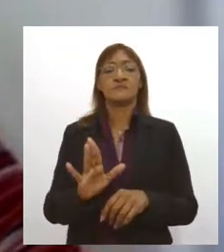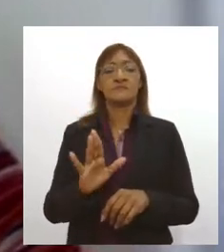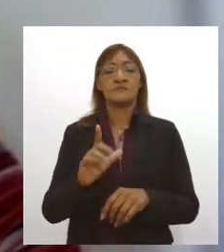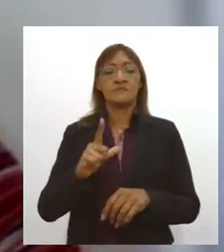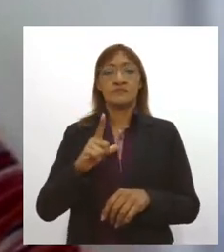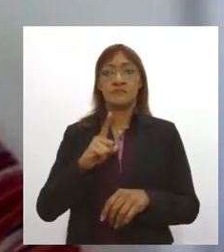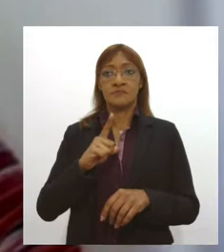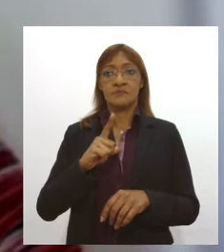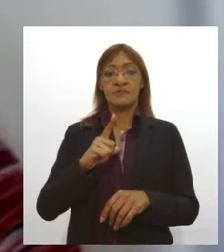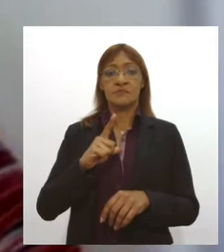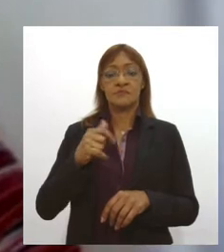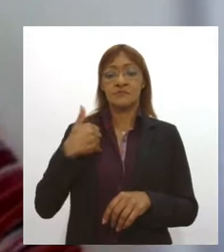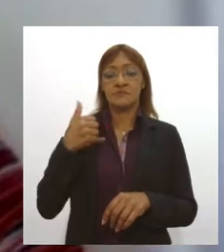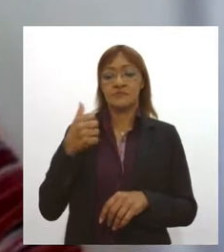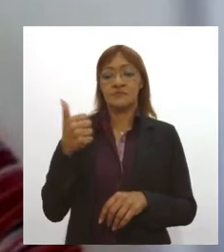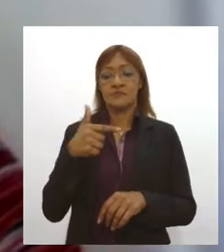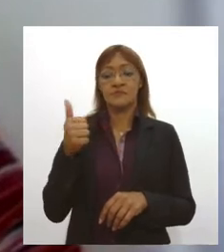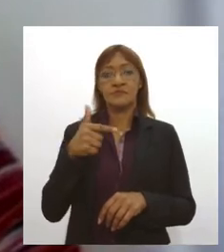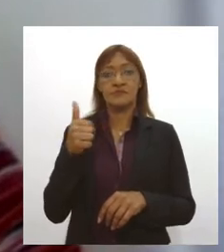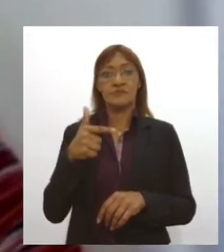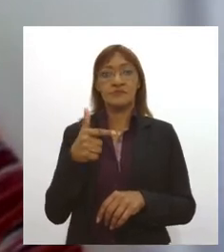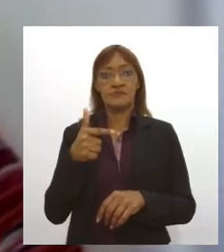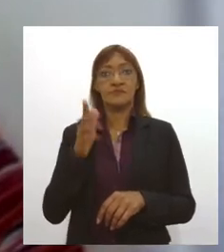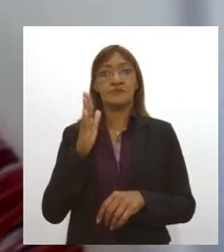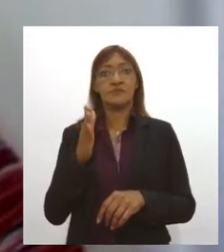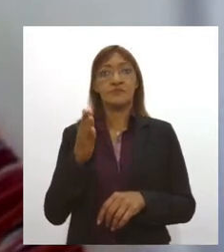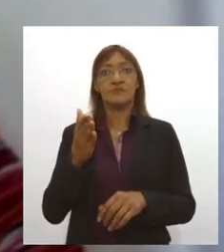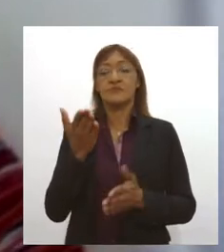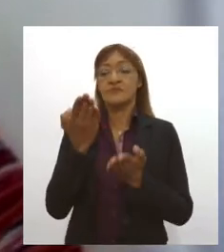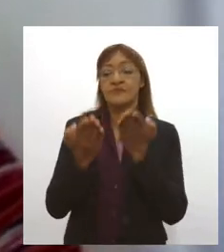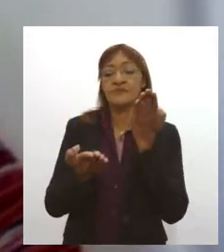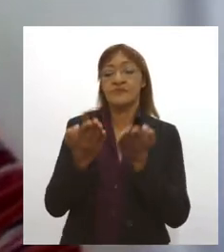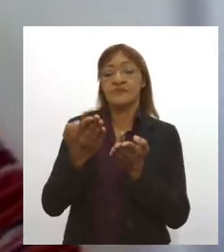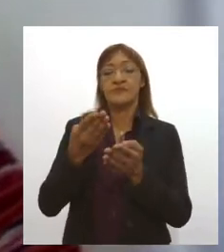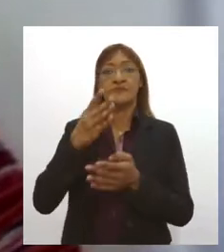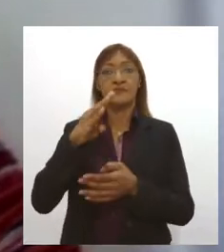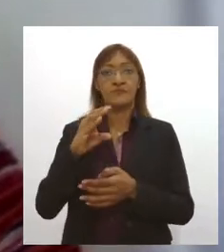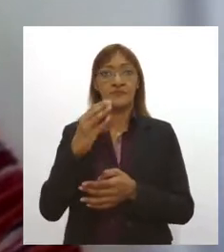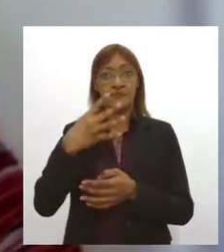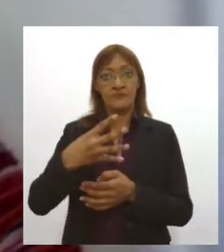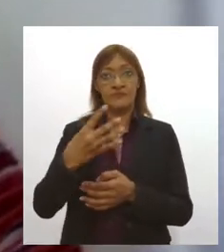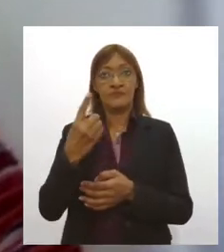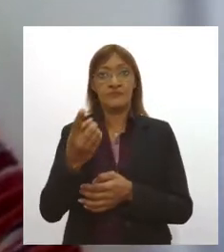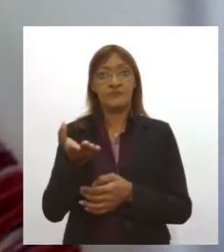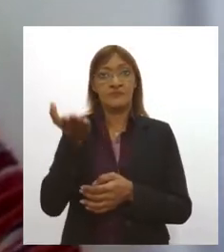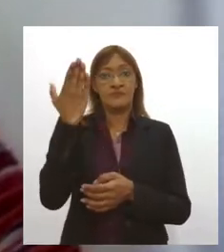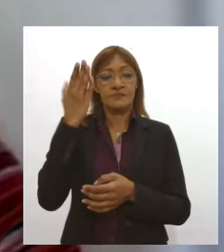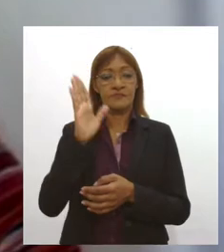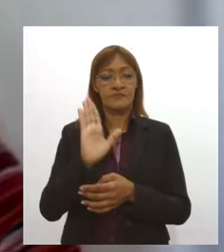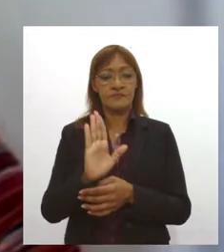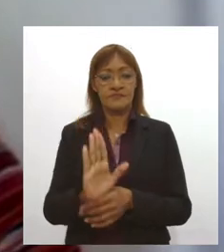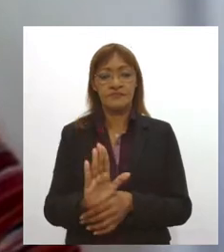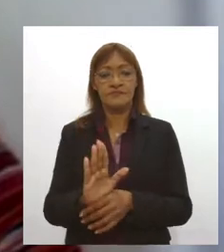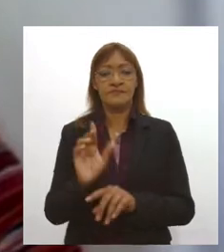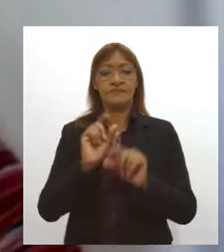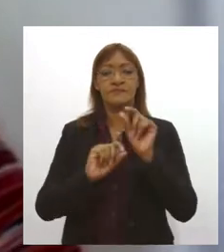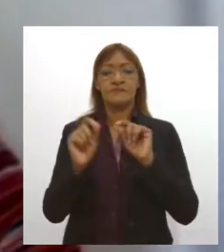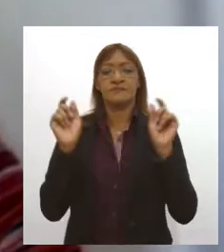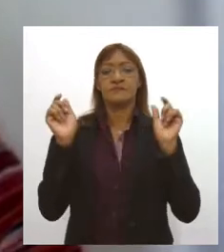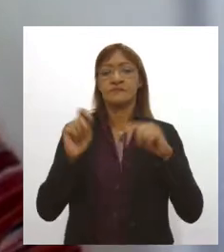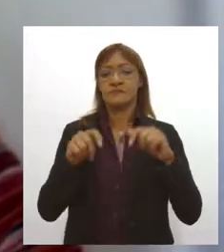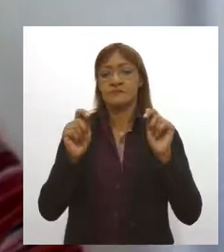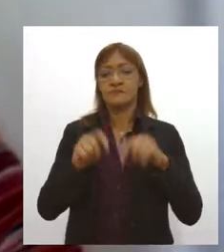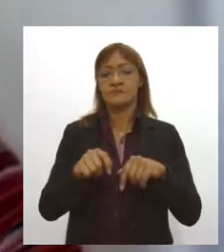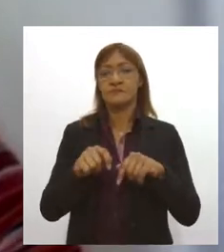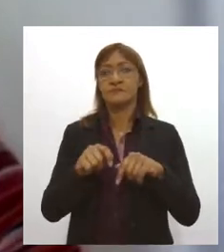12 anos com mais de 40 quilos. Entretanto, ele é determinado mais para pacientes que têm uma chance de agravamento